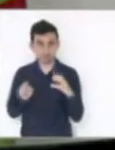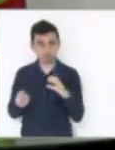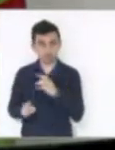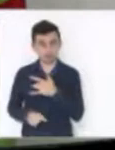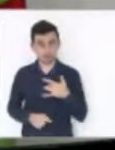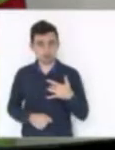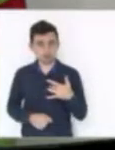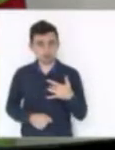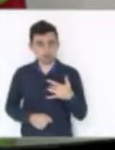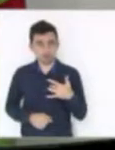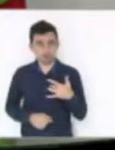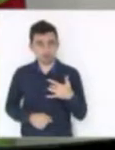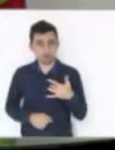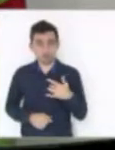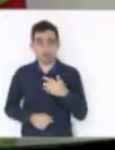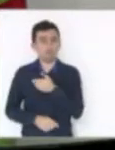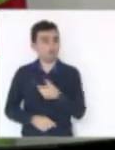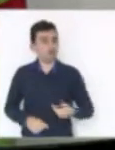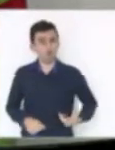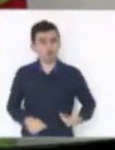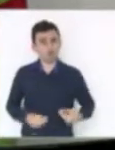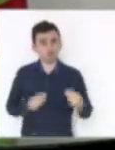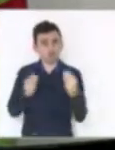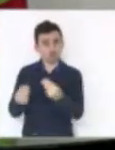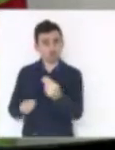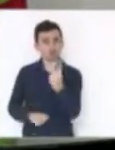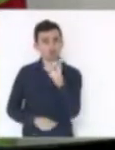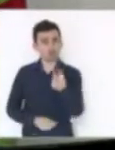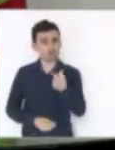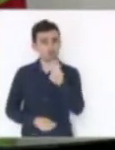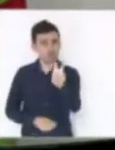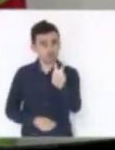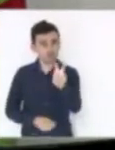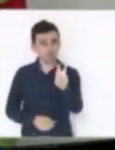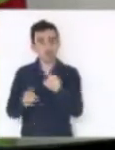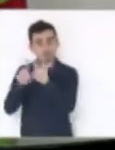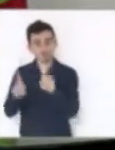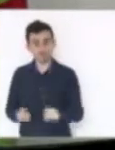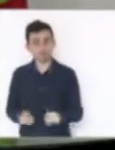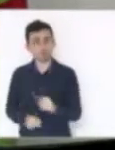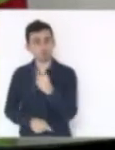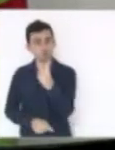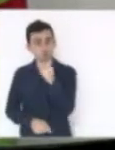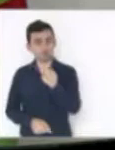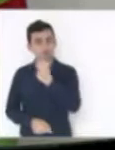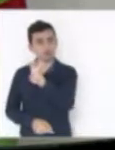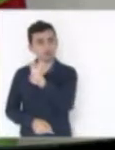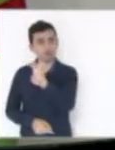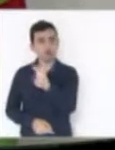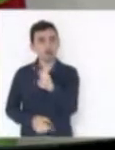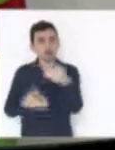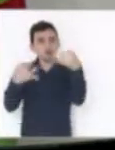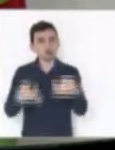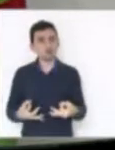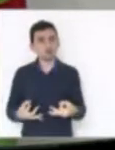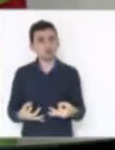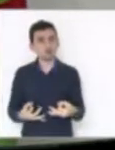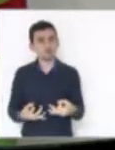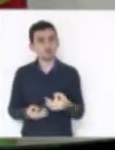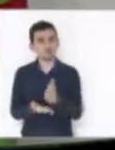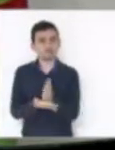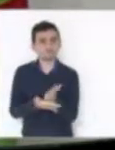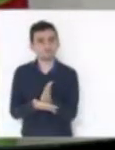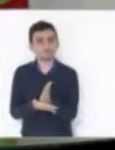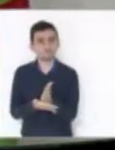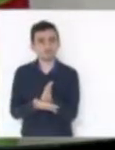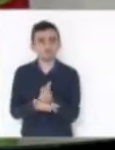então, que o governo contribua com 2,5% e o servidor com 2,5%. Aí é justo, então. Diminui